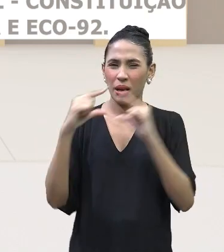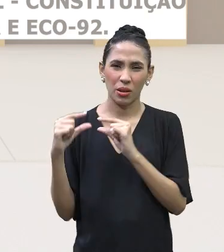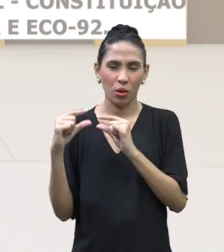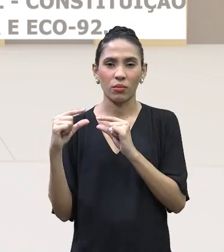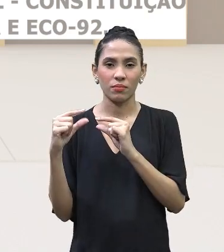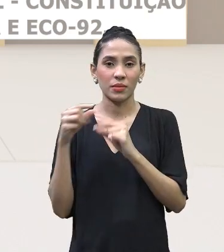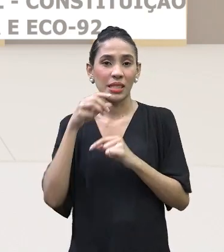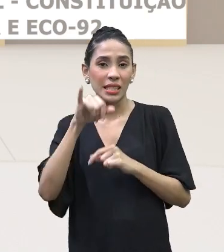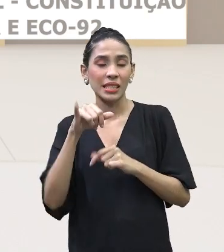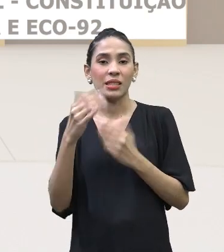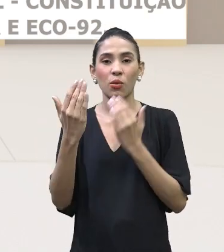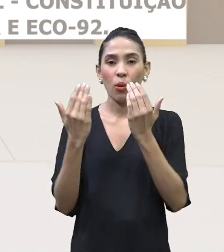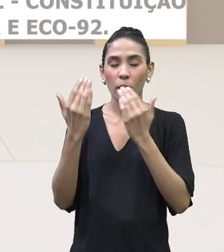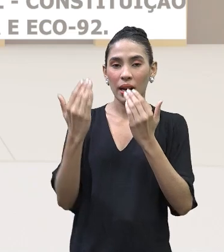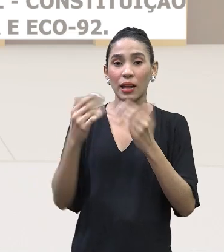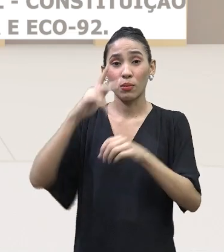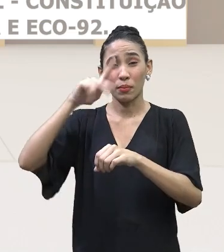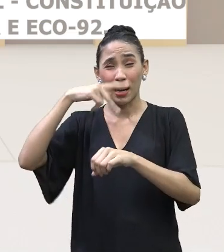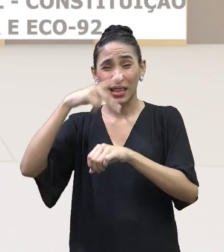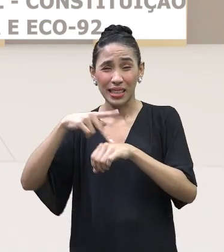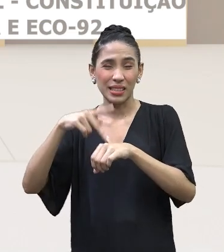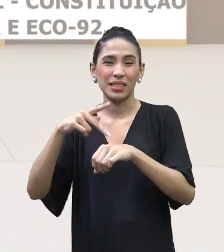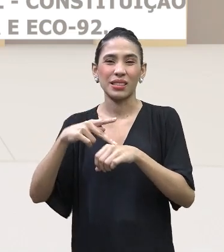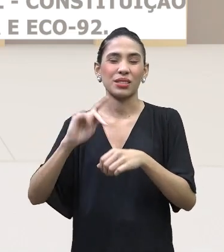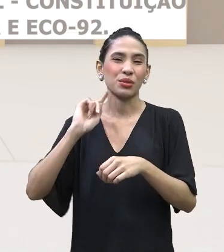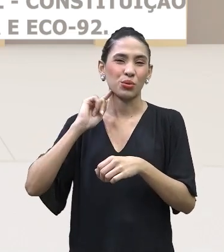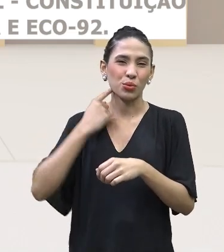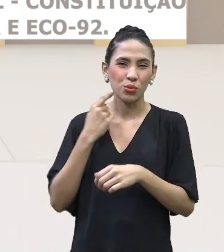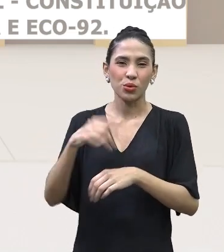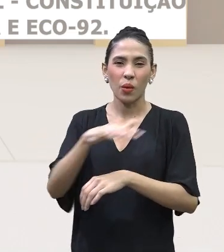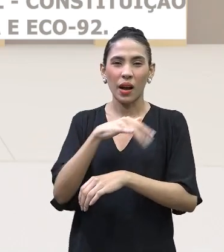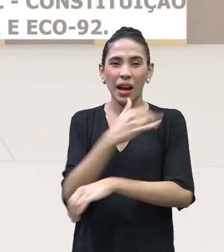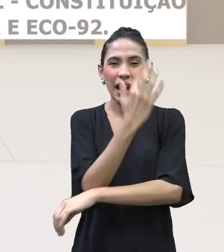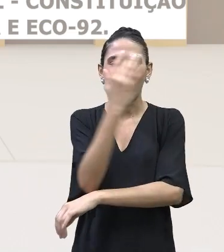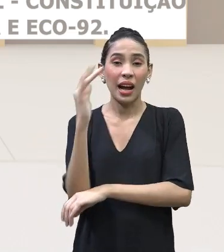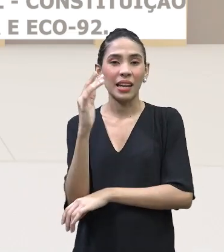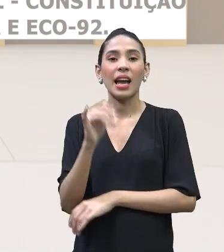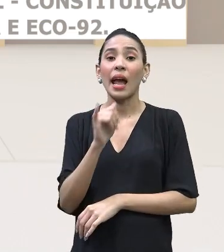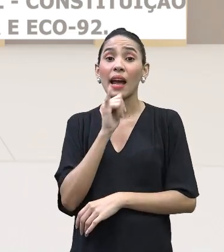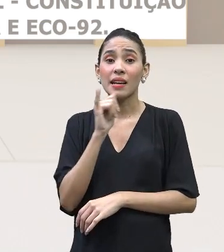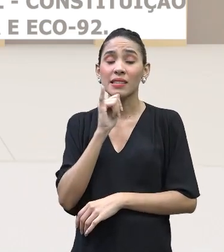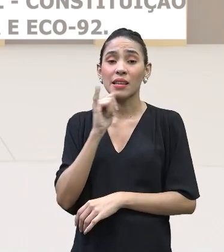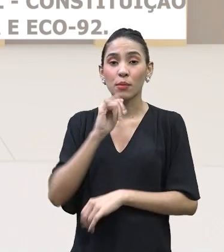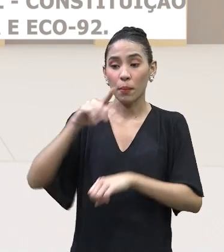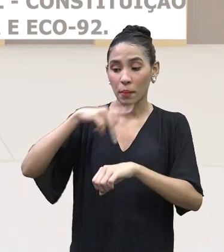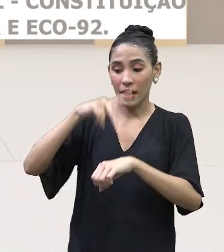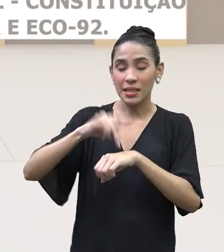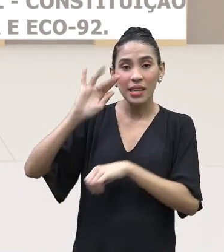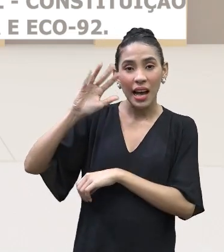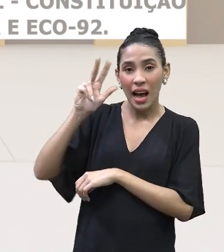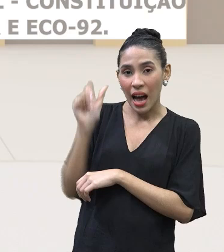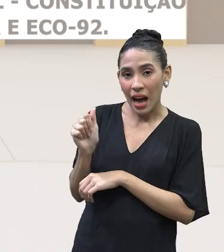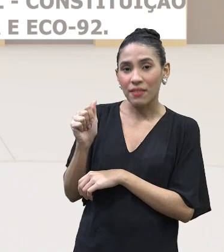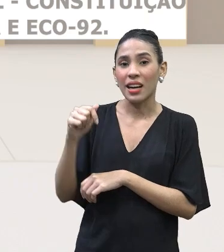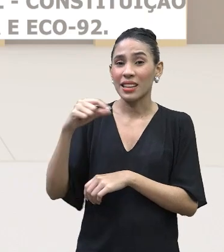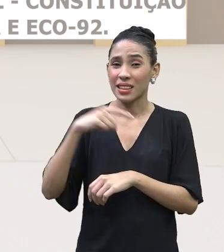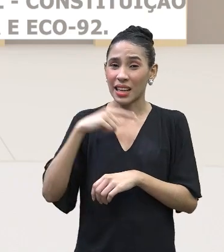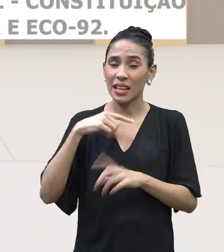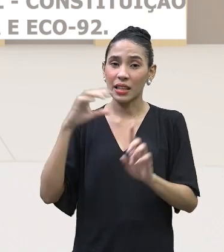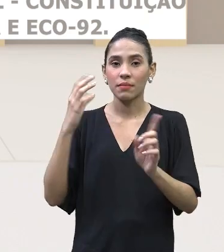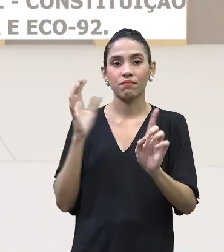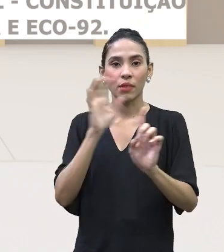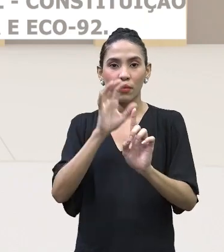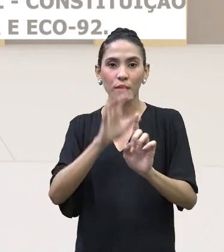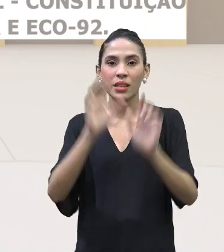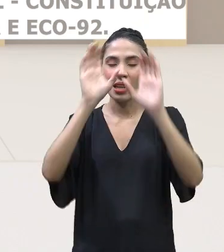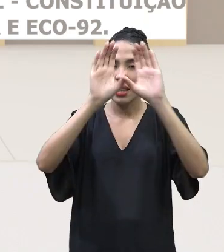que os países que poluem. O exemplo que eu dou para vocês são os países africanos, que sofrem com as mudanças climáticas, tanto ou